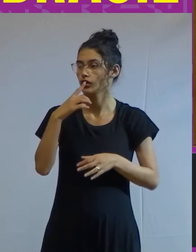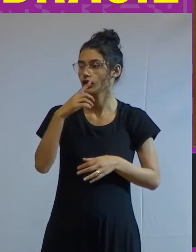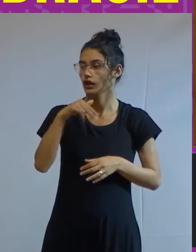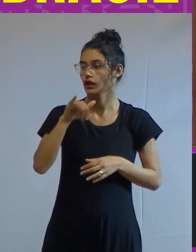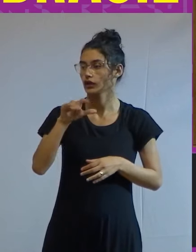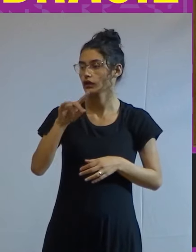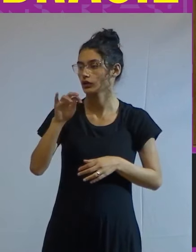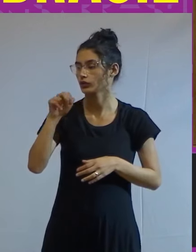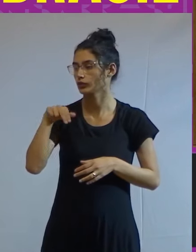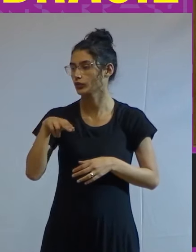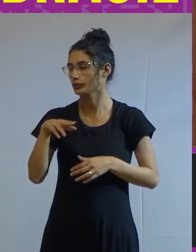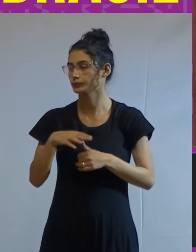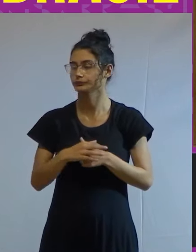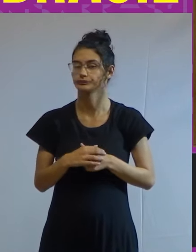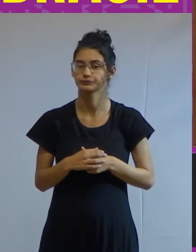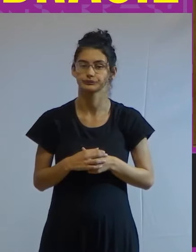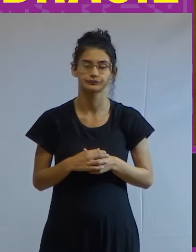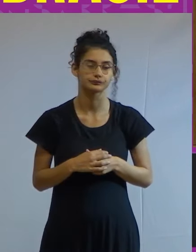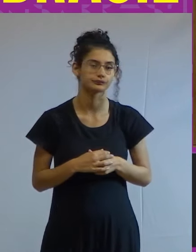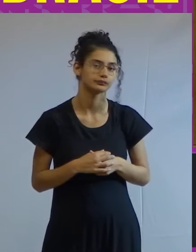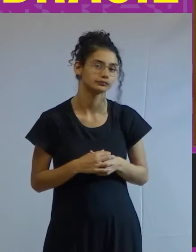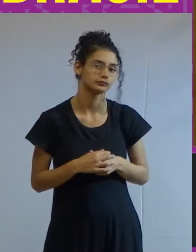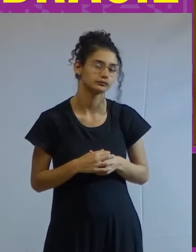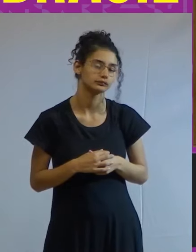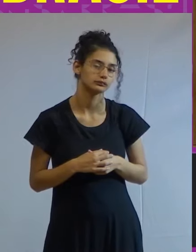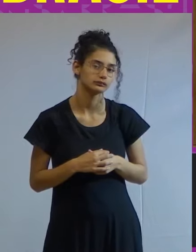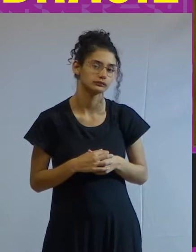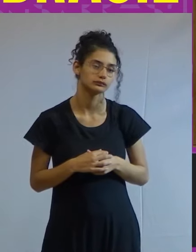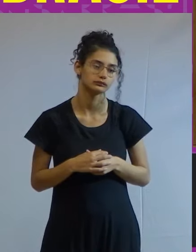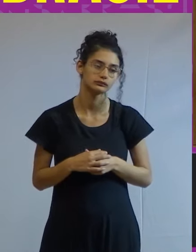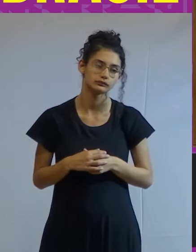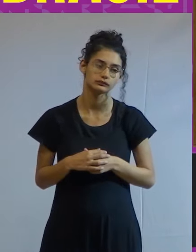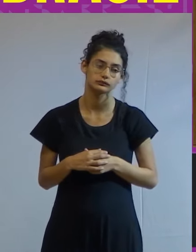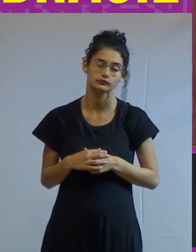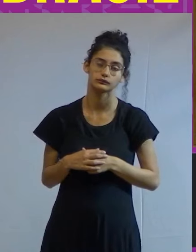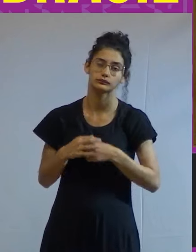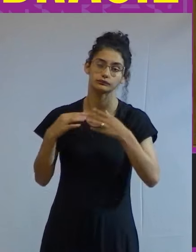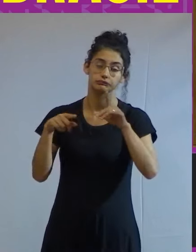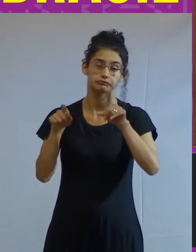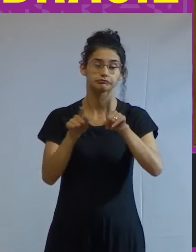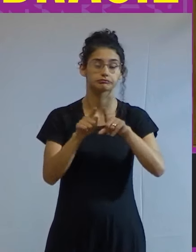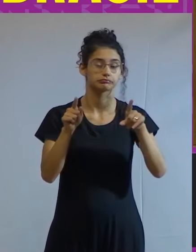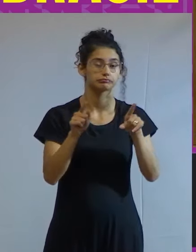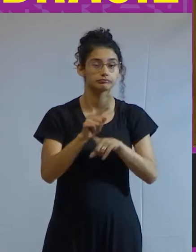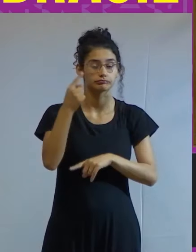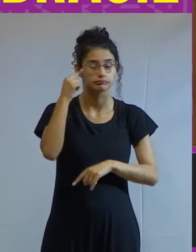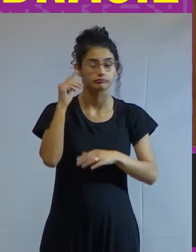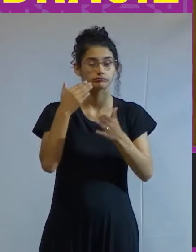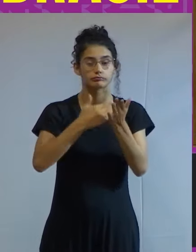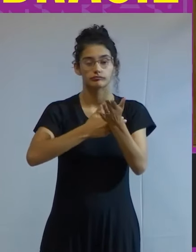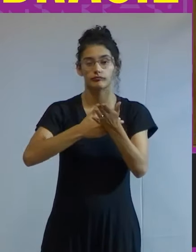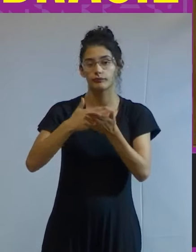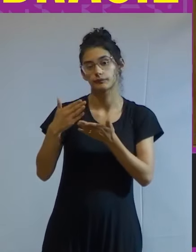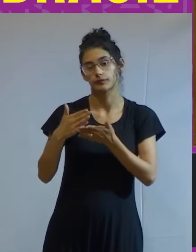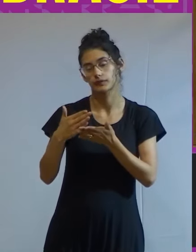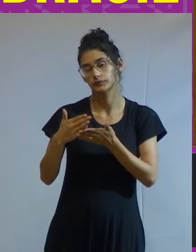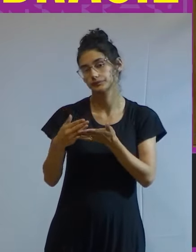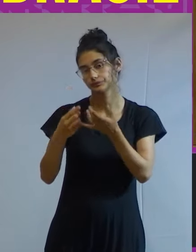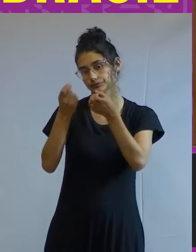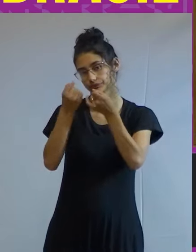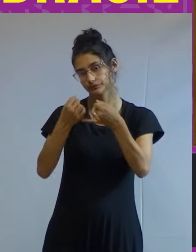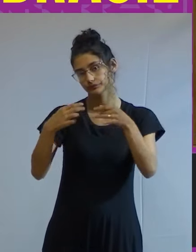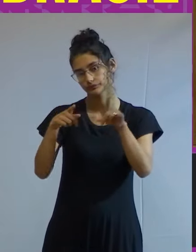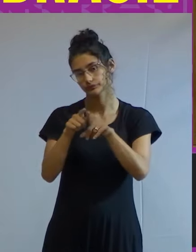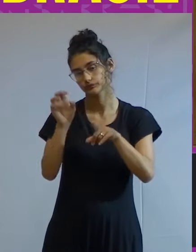Friedman mais propriamente mas foi uma ideia que nasceu para eximir o Estado